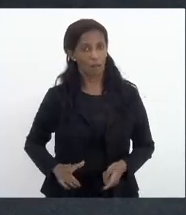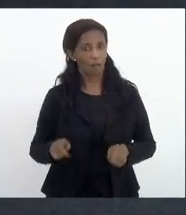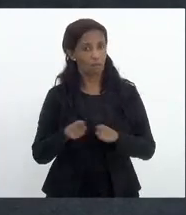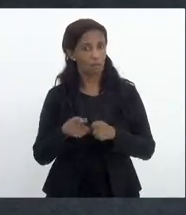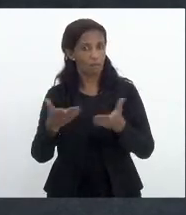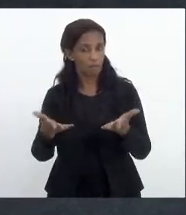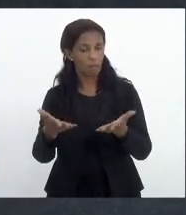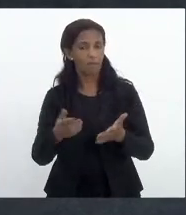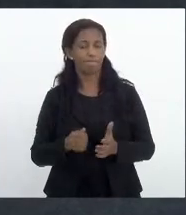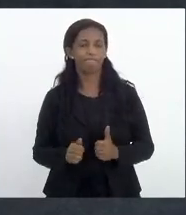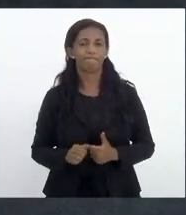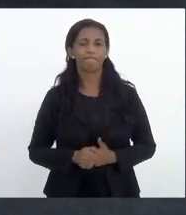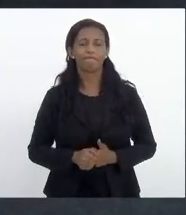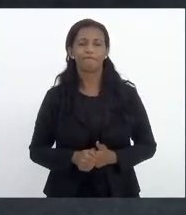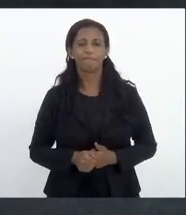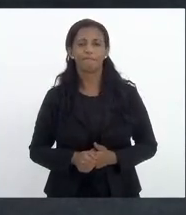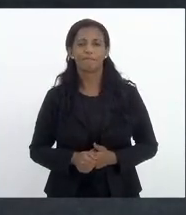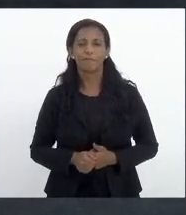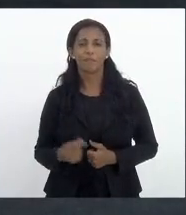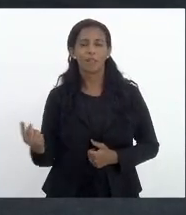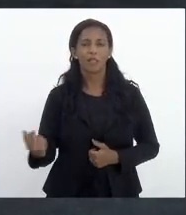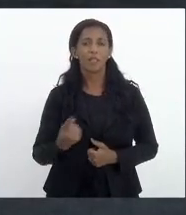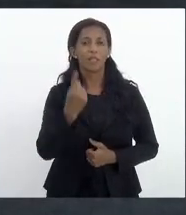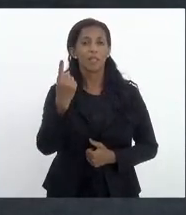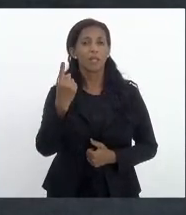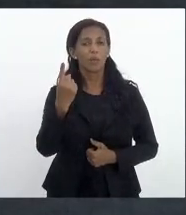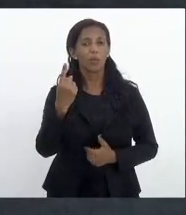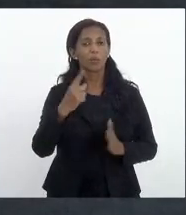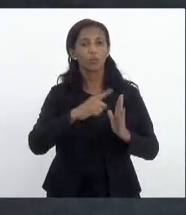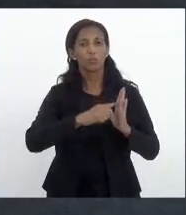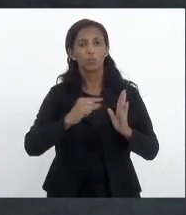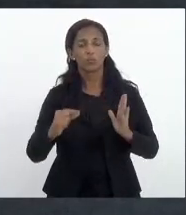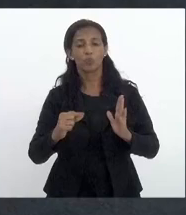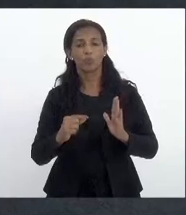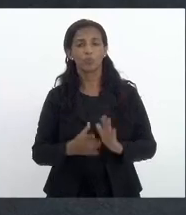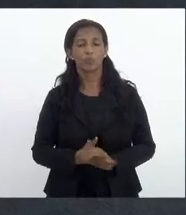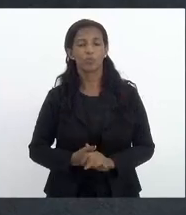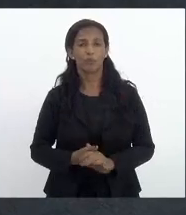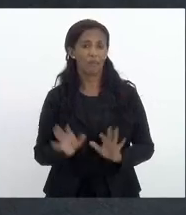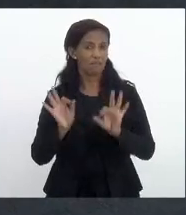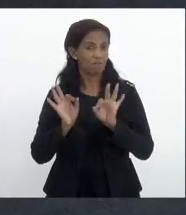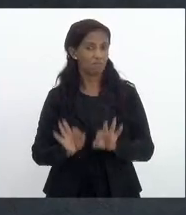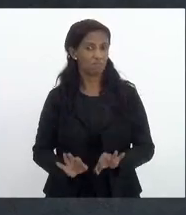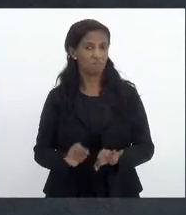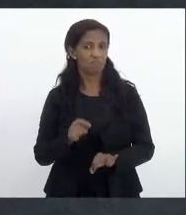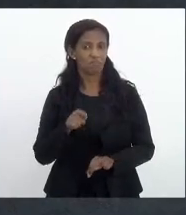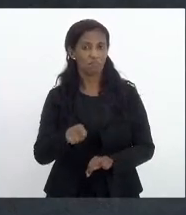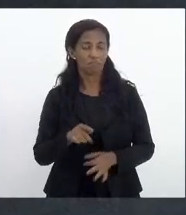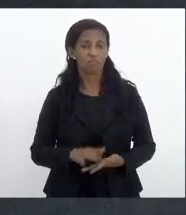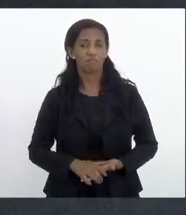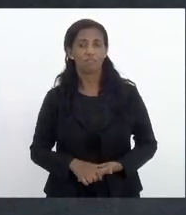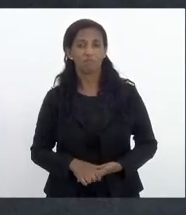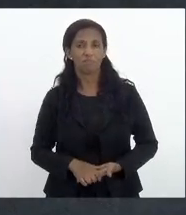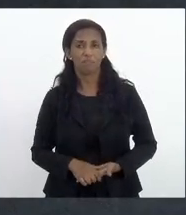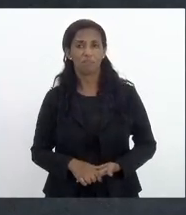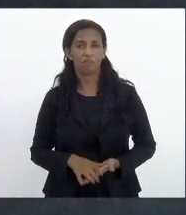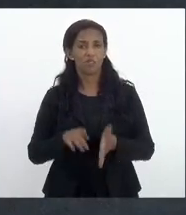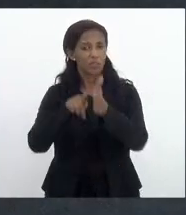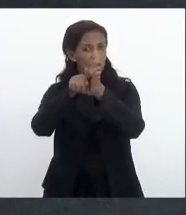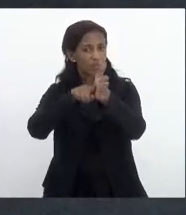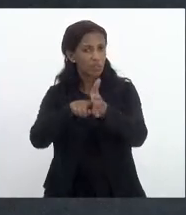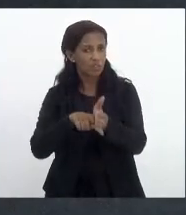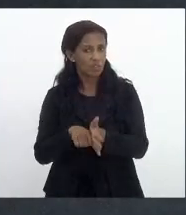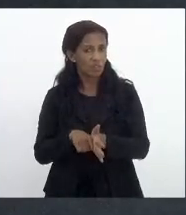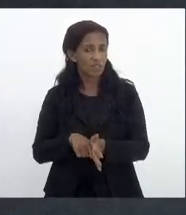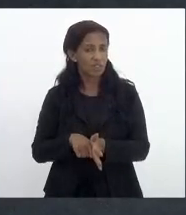será signatário que um dos esquisitos é exatamente esse de verificar